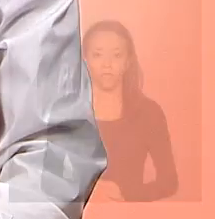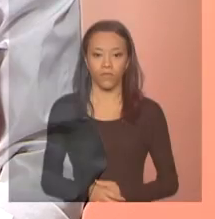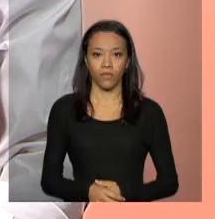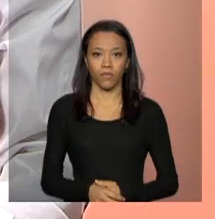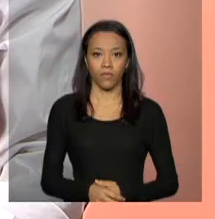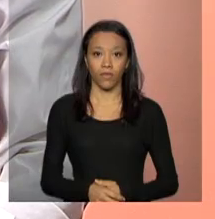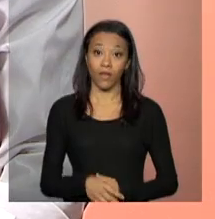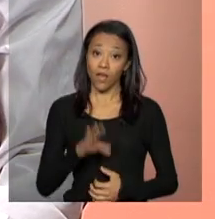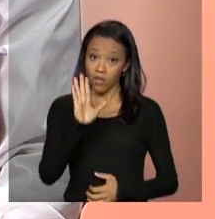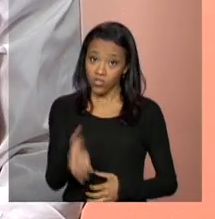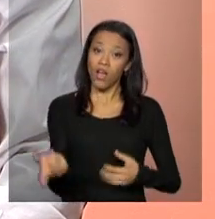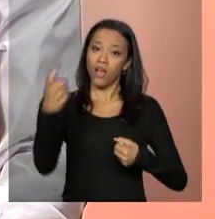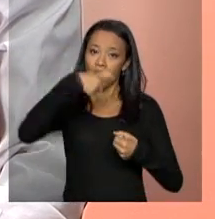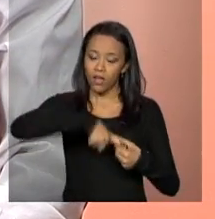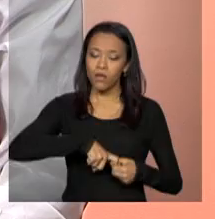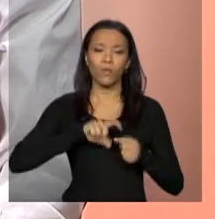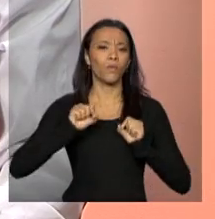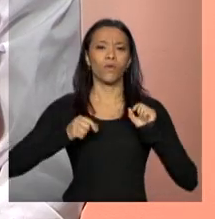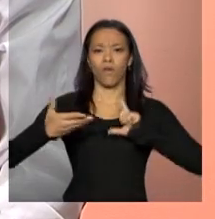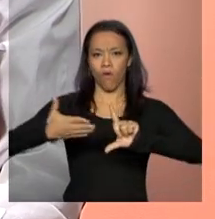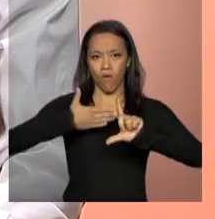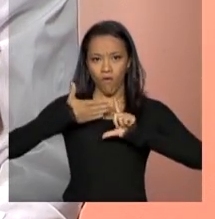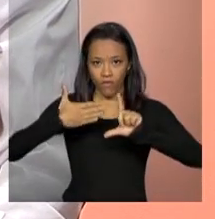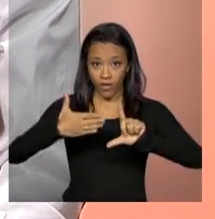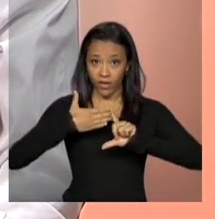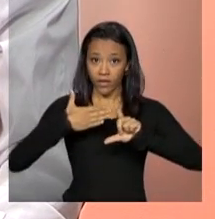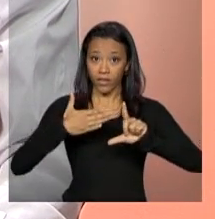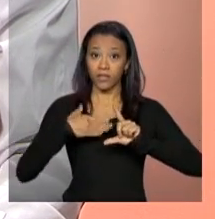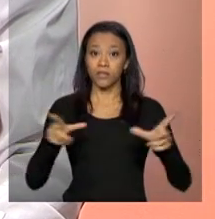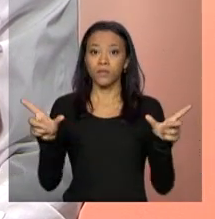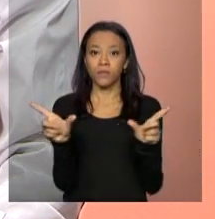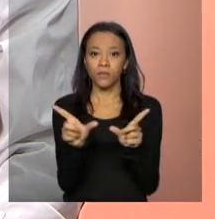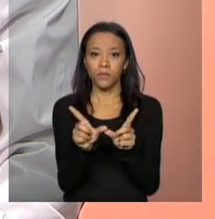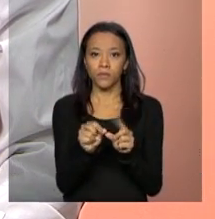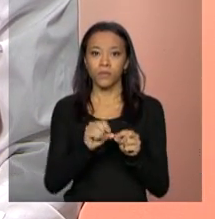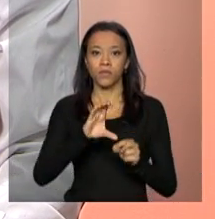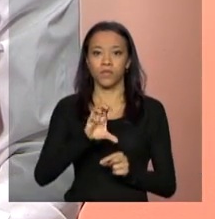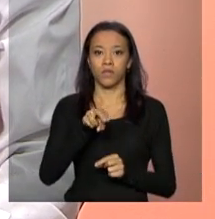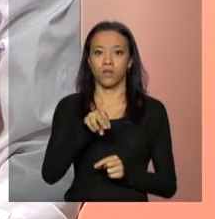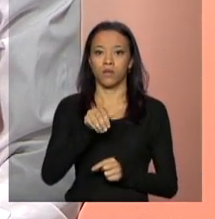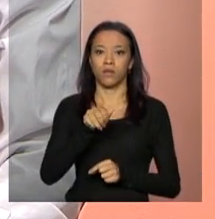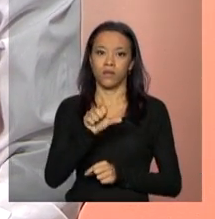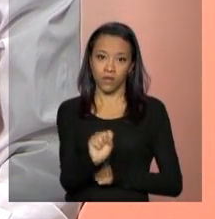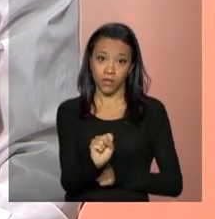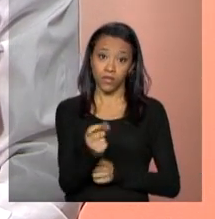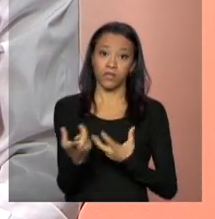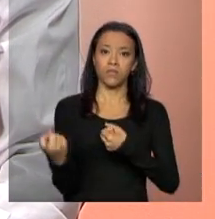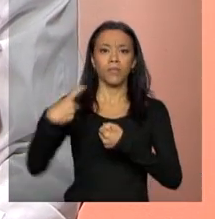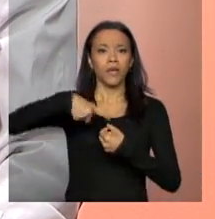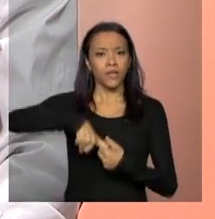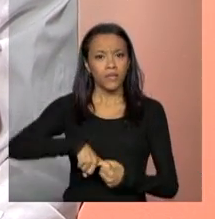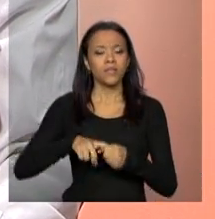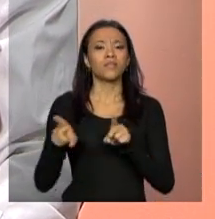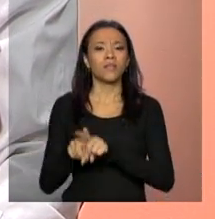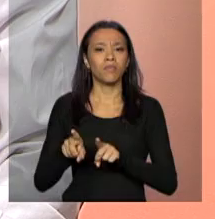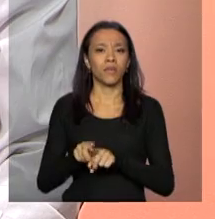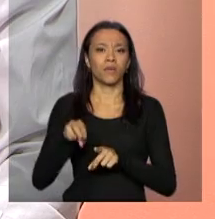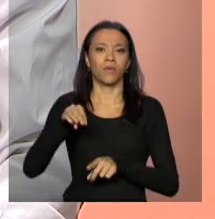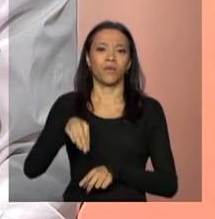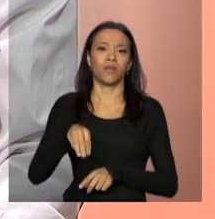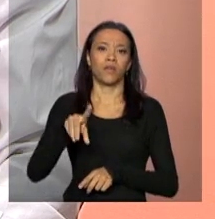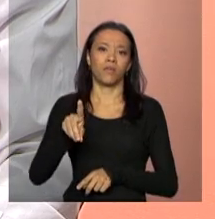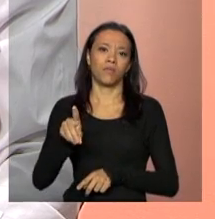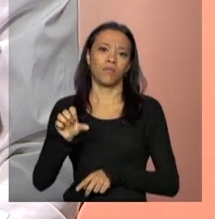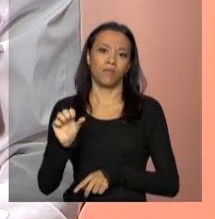Estamos de volta com a teleconferência do Conselho Nacional de Assistência Social, o CNAS, em parceria com o Ministério do Desenvolvimento